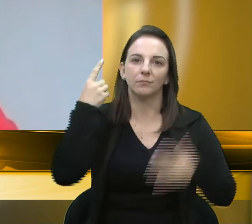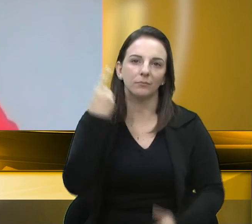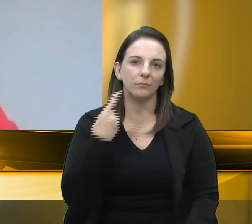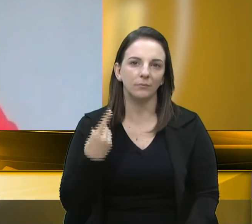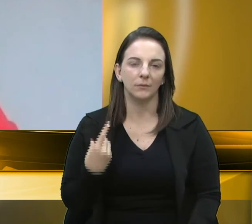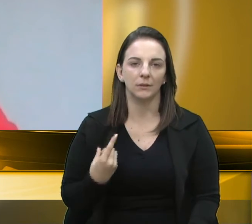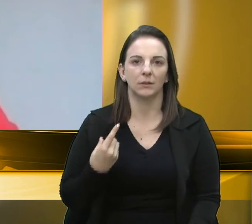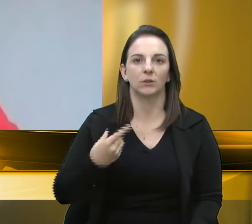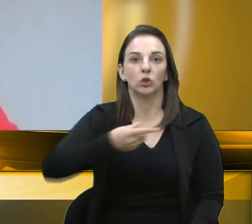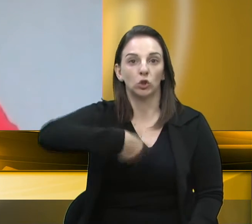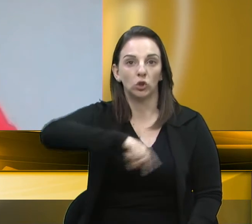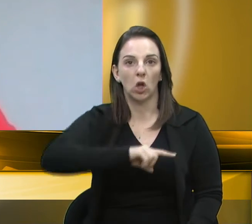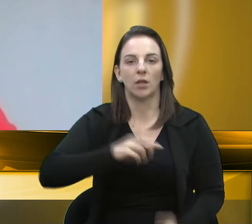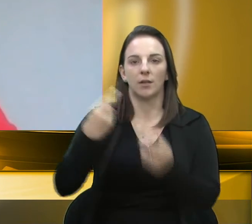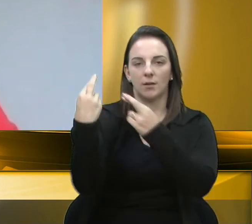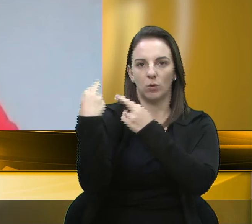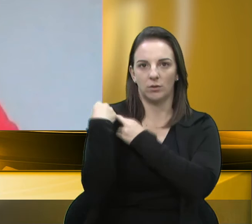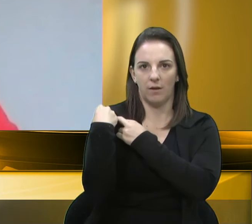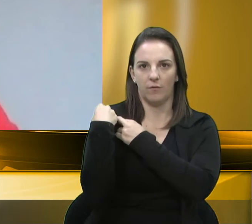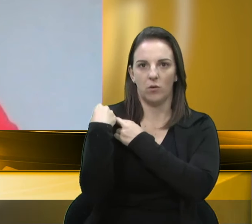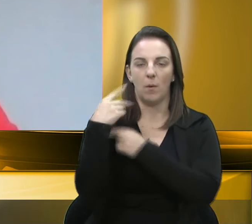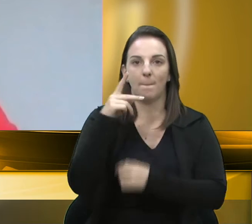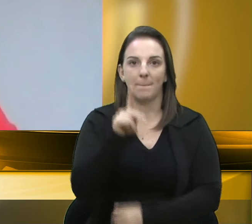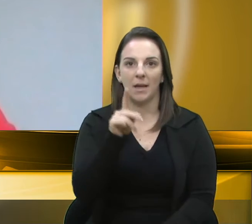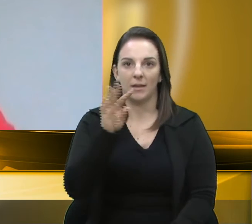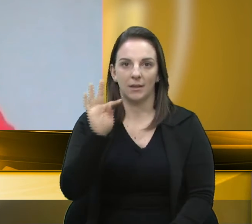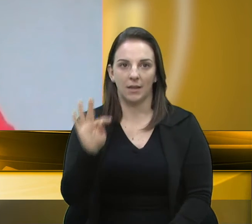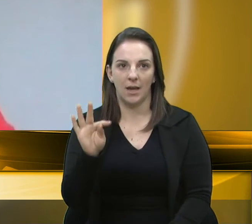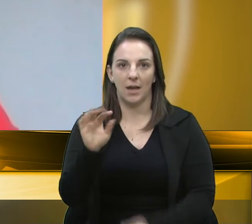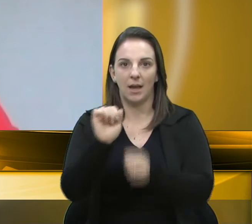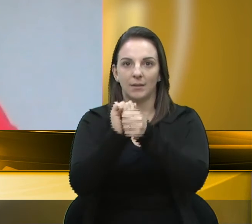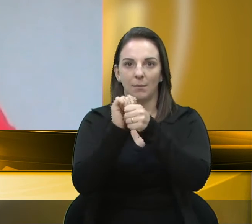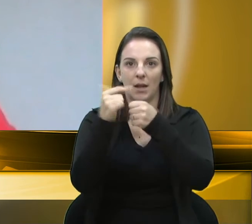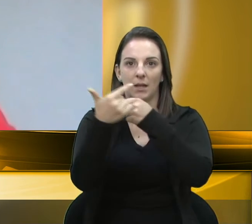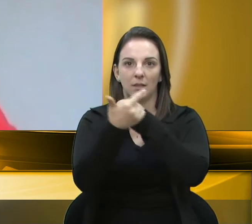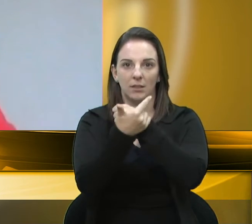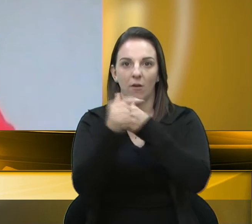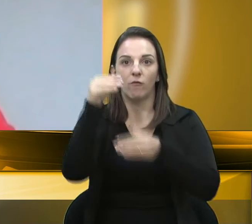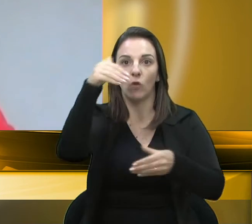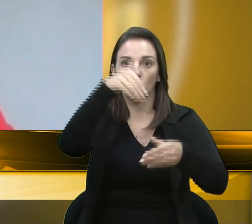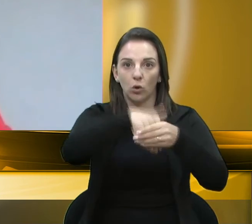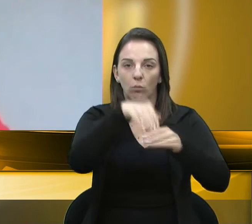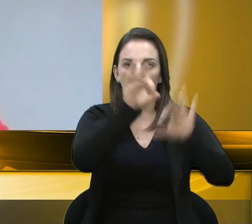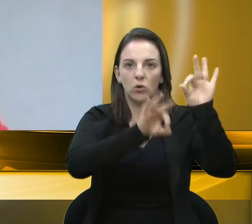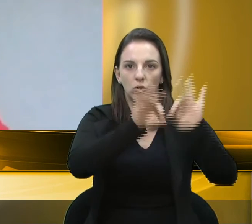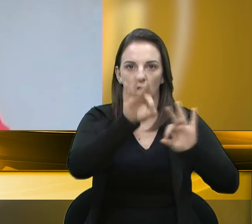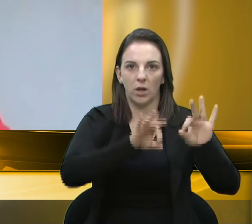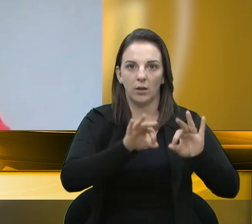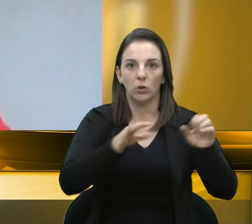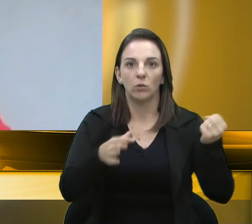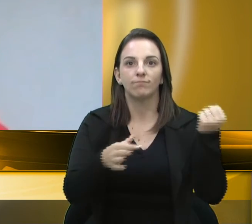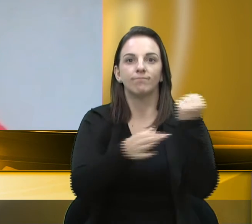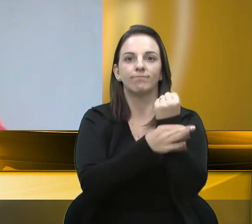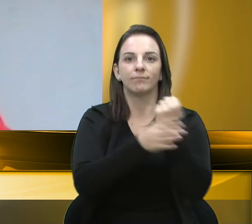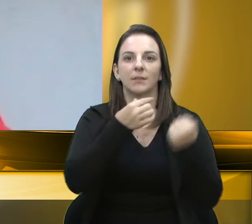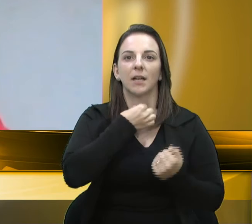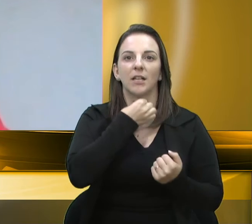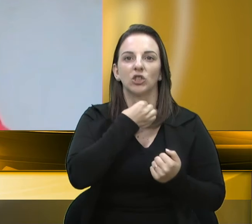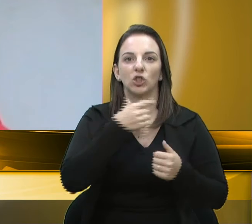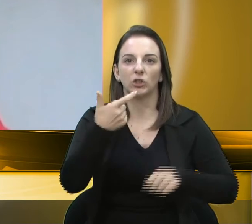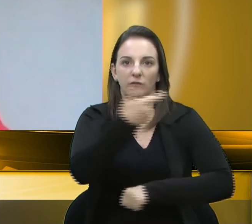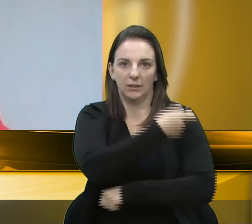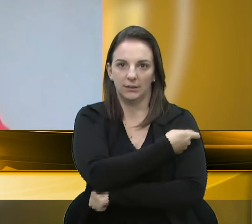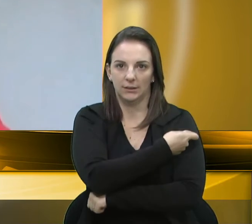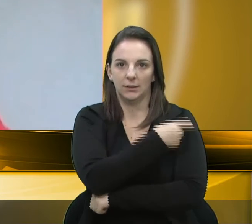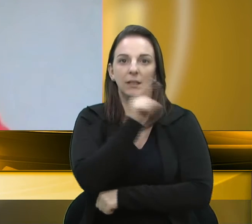Assembleia Legislativa, votou um projeto com a responsabilidade que tem para garantir vacina. É isso que o PT fez.